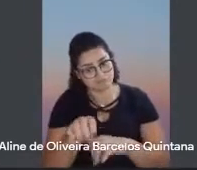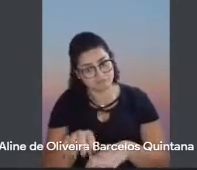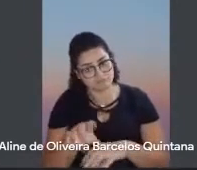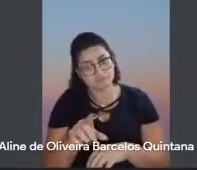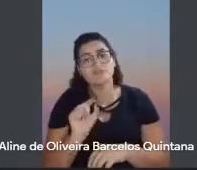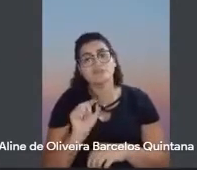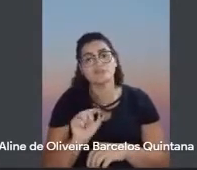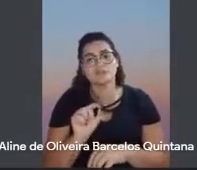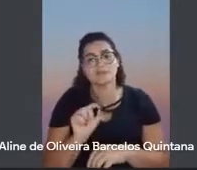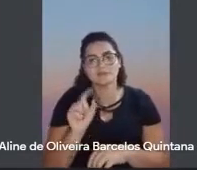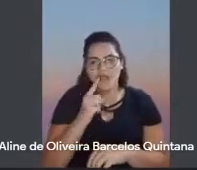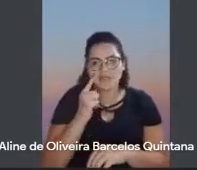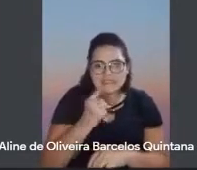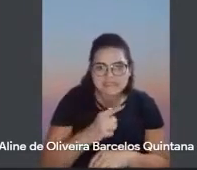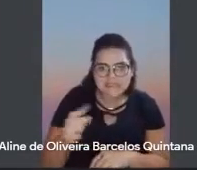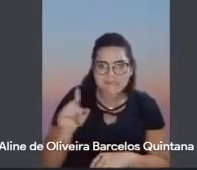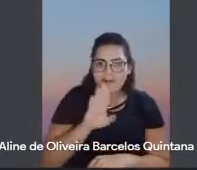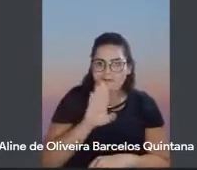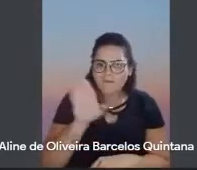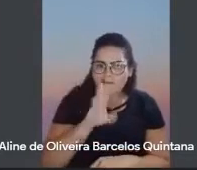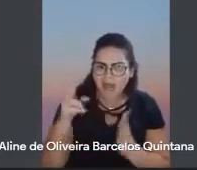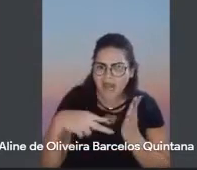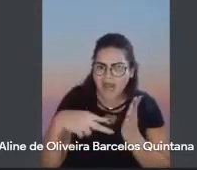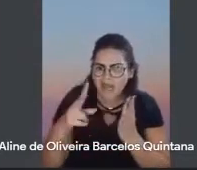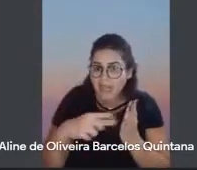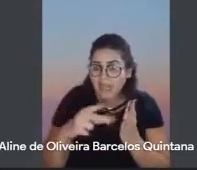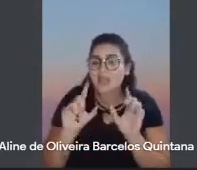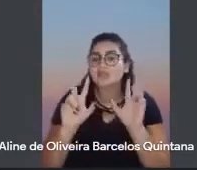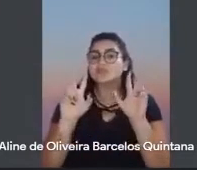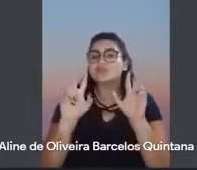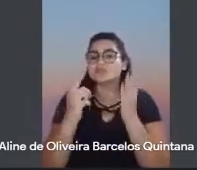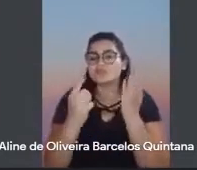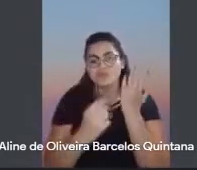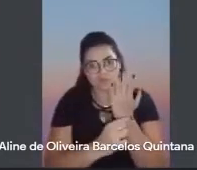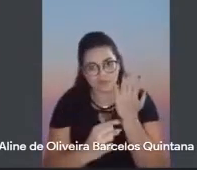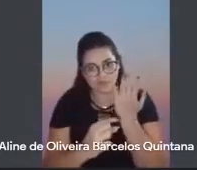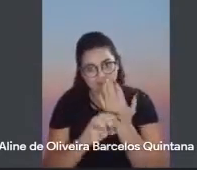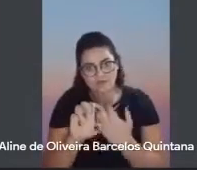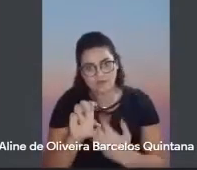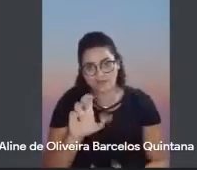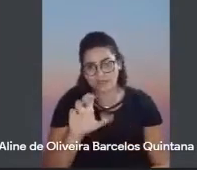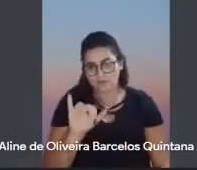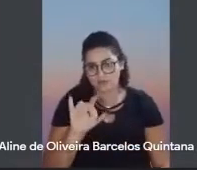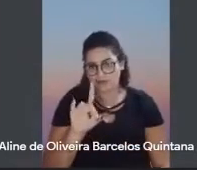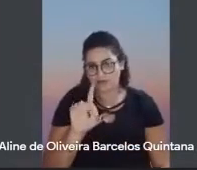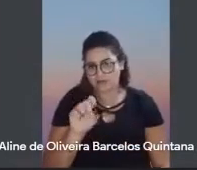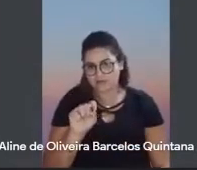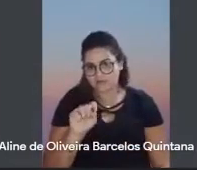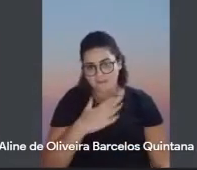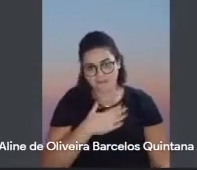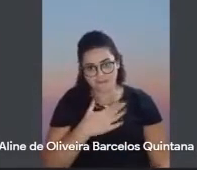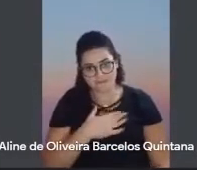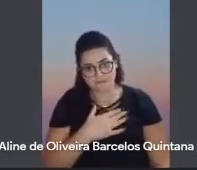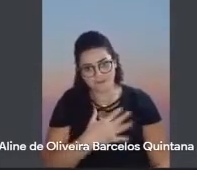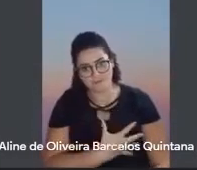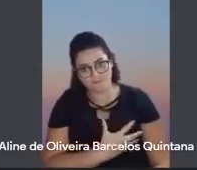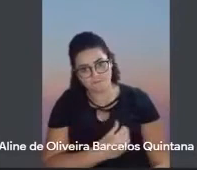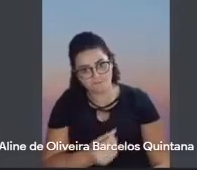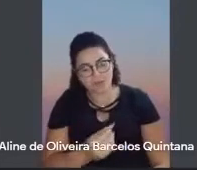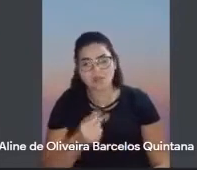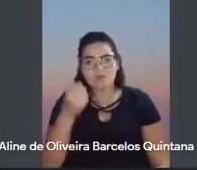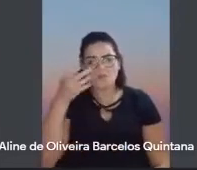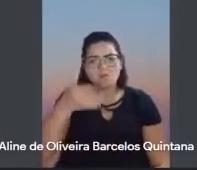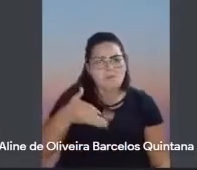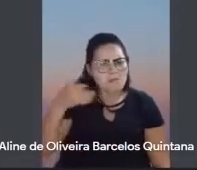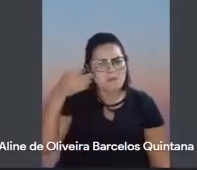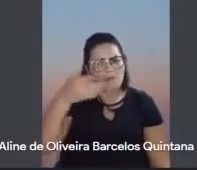em Semanas Euclidianas e ler de Euclides e tal. Então, por exemplo, Pedro Sol, meu filho mais velho, ele declama Euclides da Punha, né? Porque,